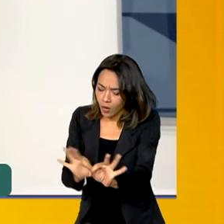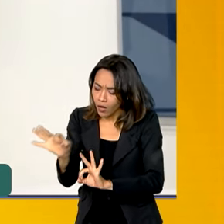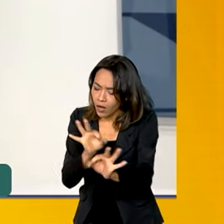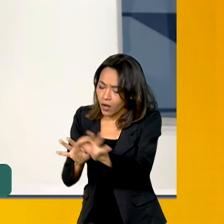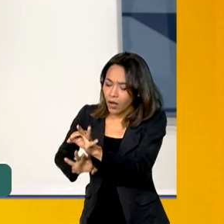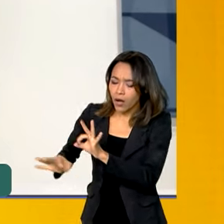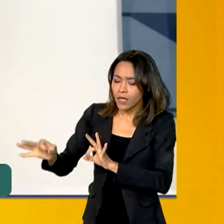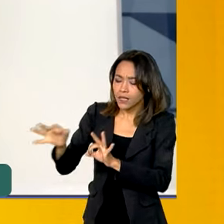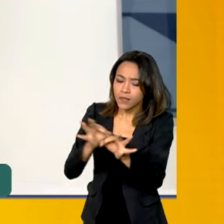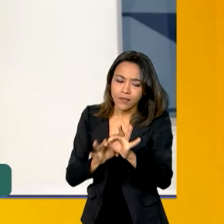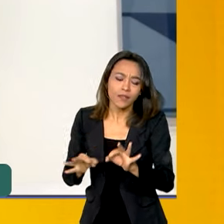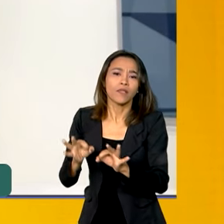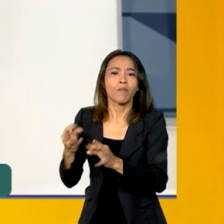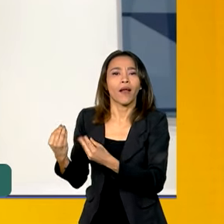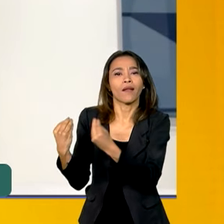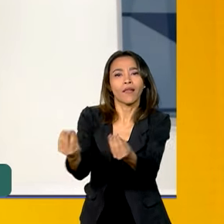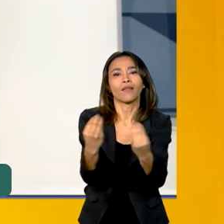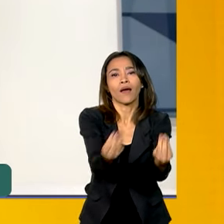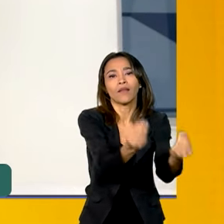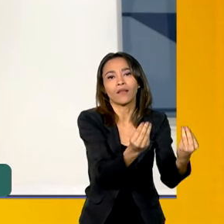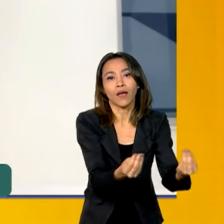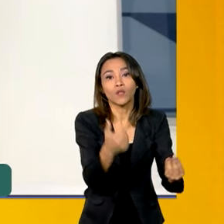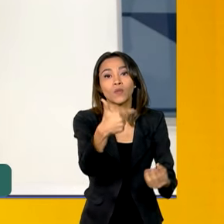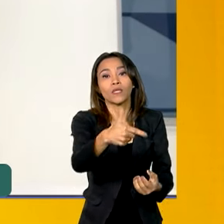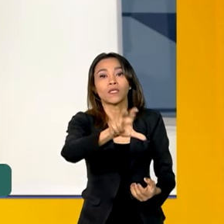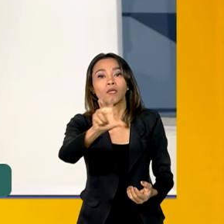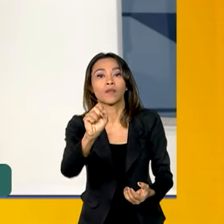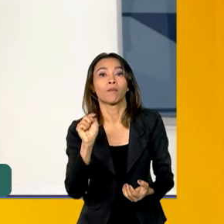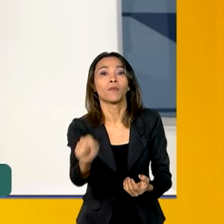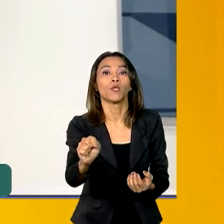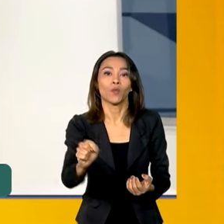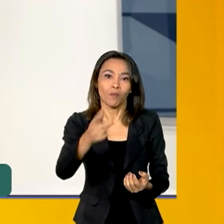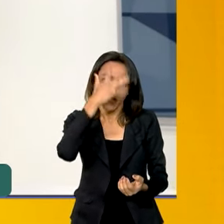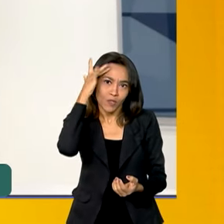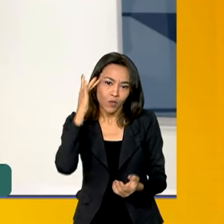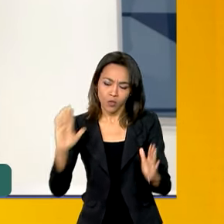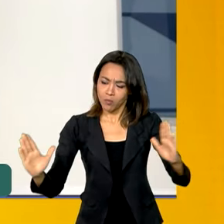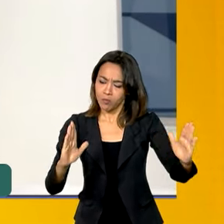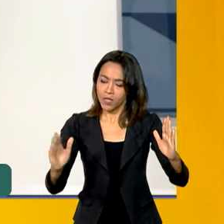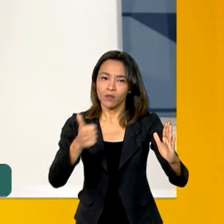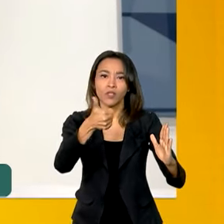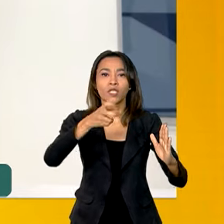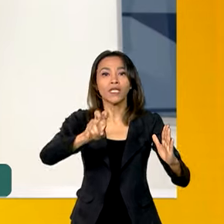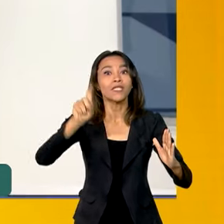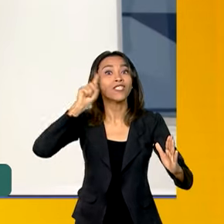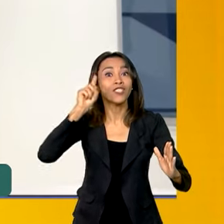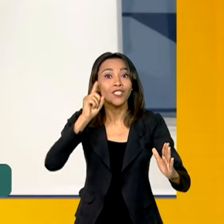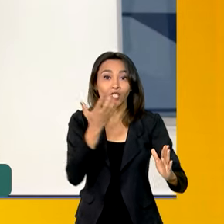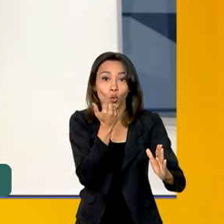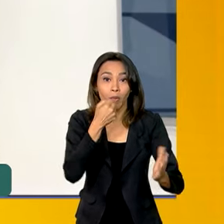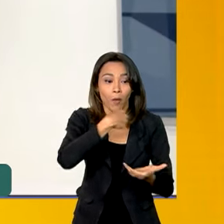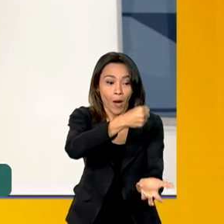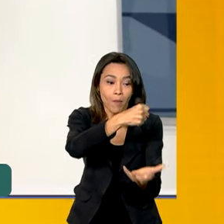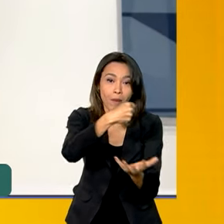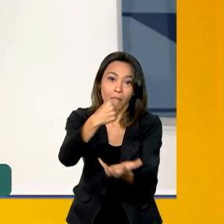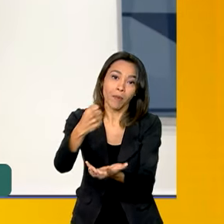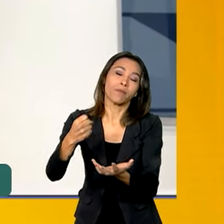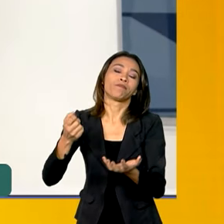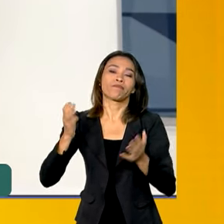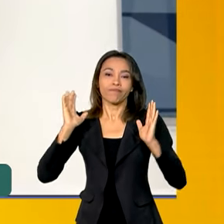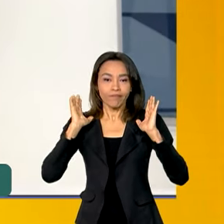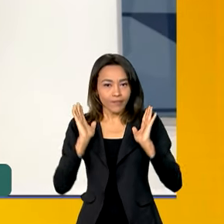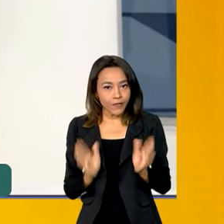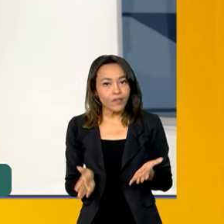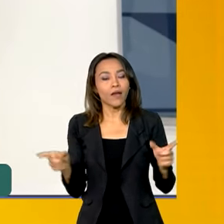condições de garantir o abastecimento para 250 mil pessoas para os próximos 15 dias. Mas nós também já estamos